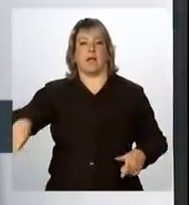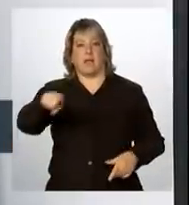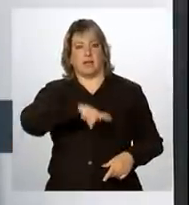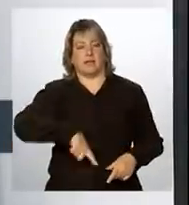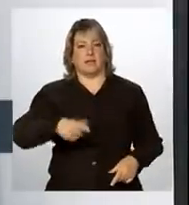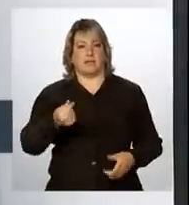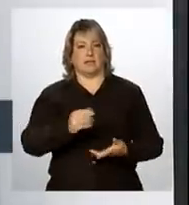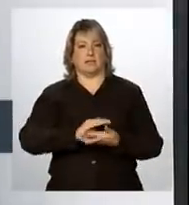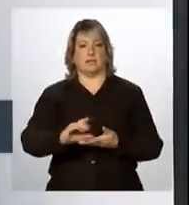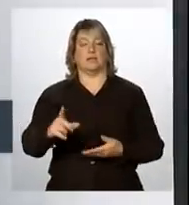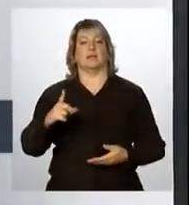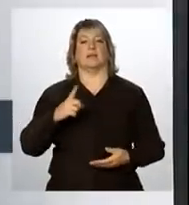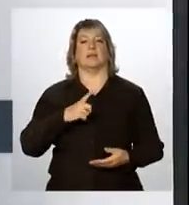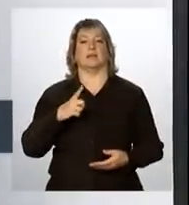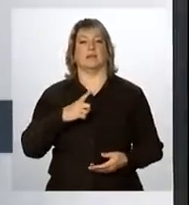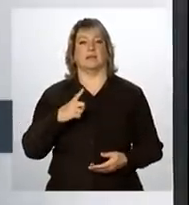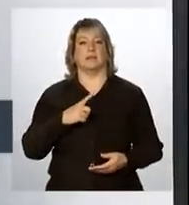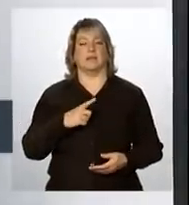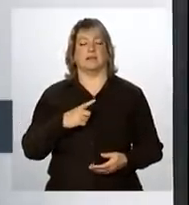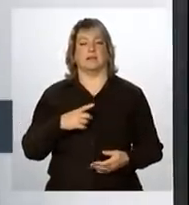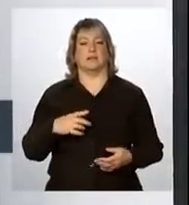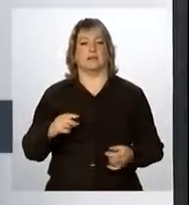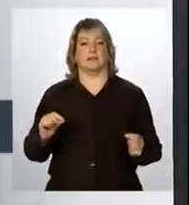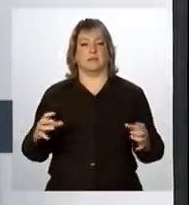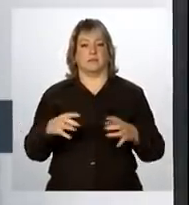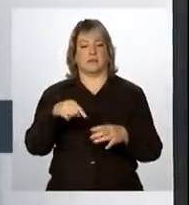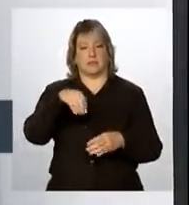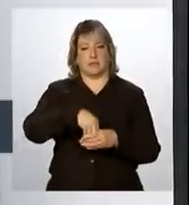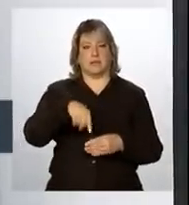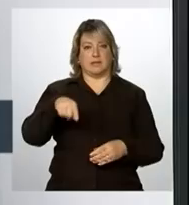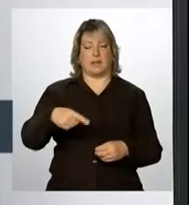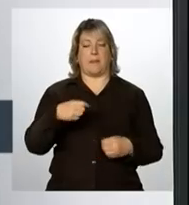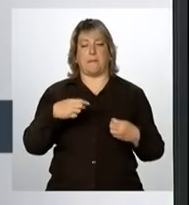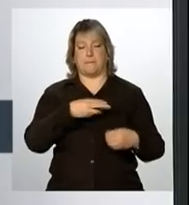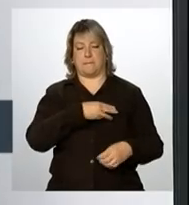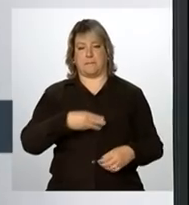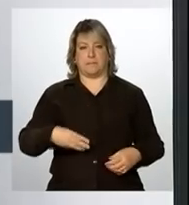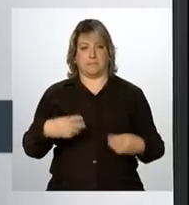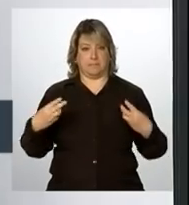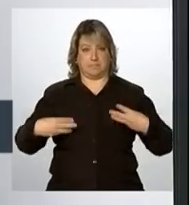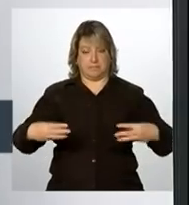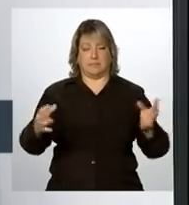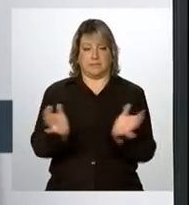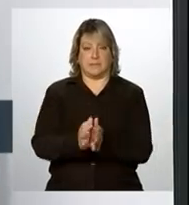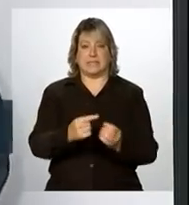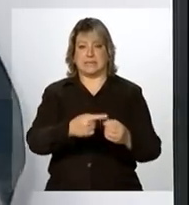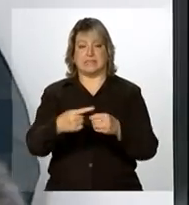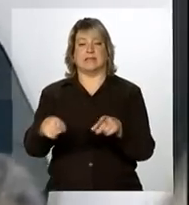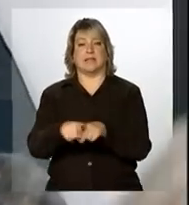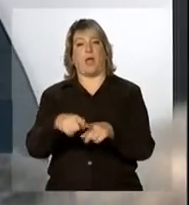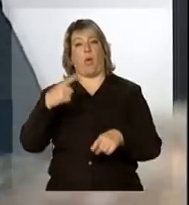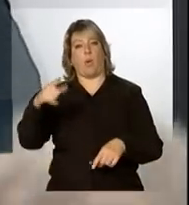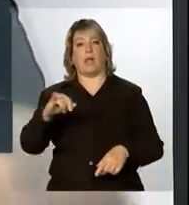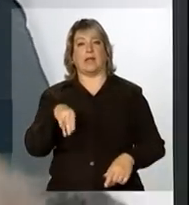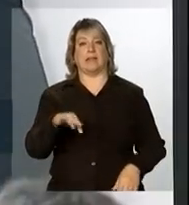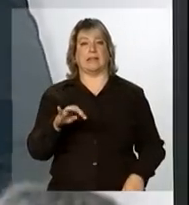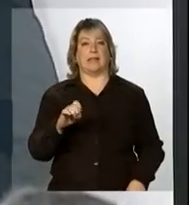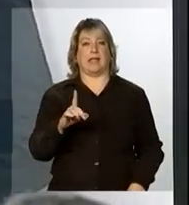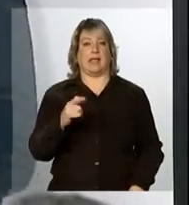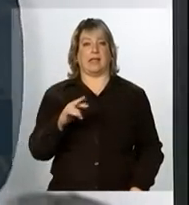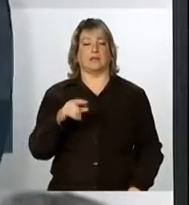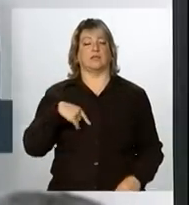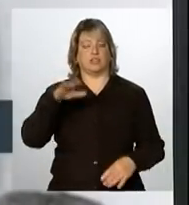investimentos estão afetas ao Ministério das Cidades e outra parte no Ministério da Integração. Mas chamaria o companheiro ministro